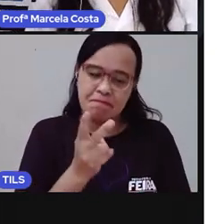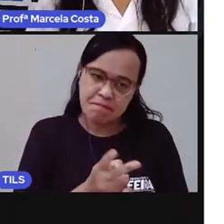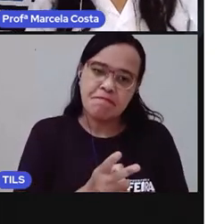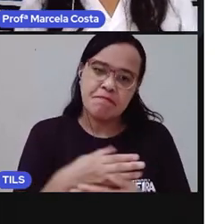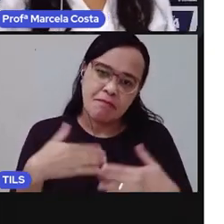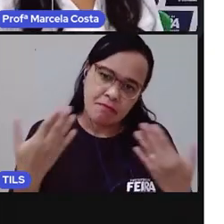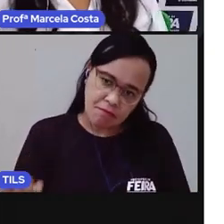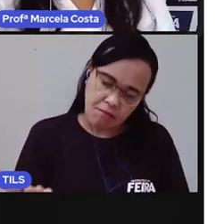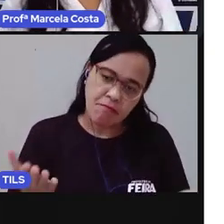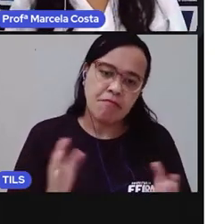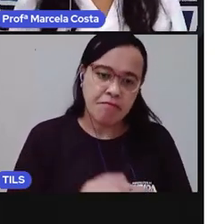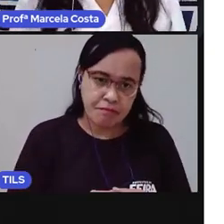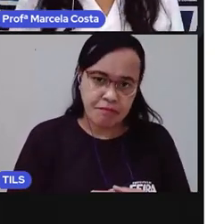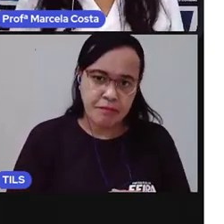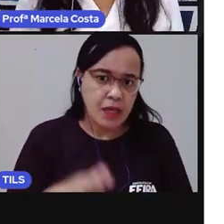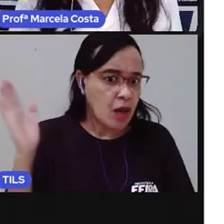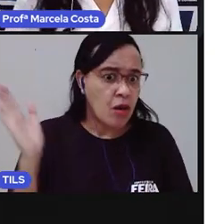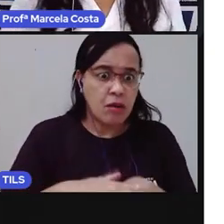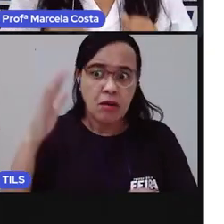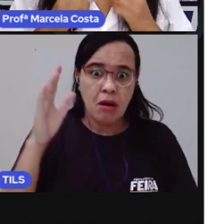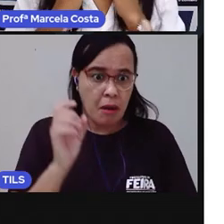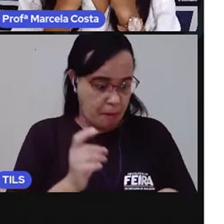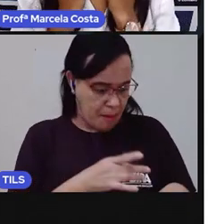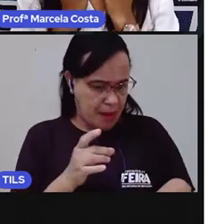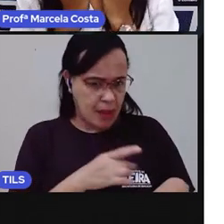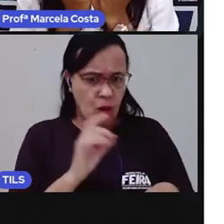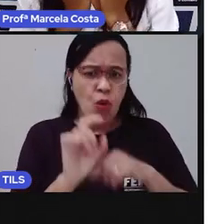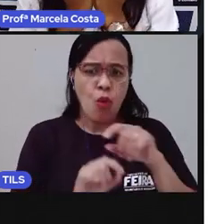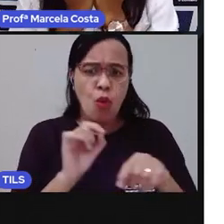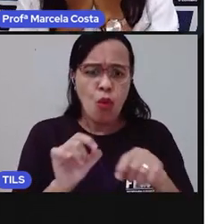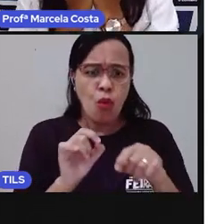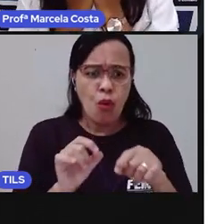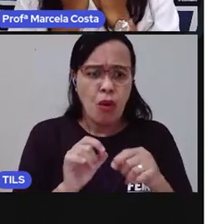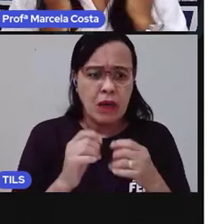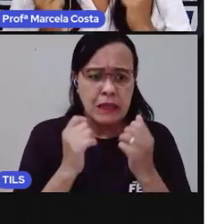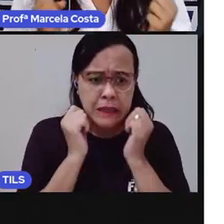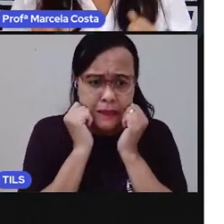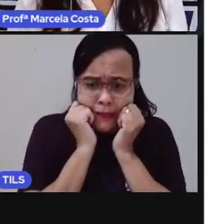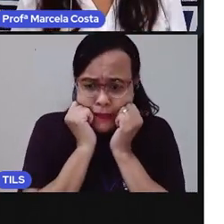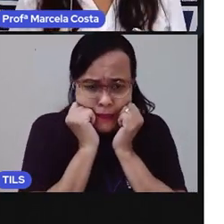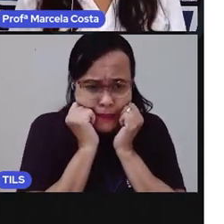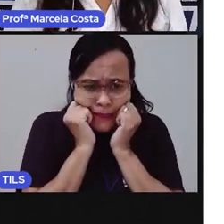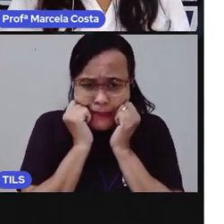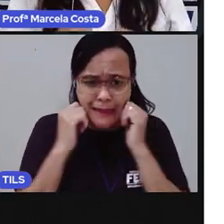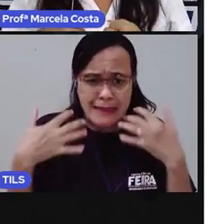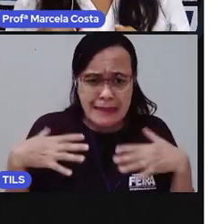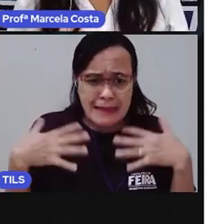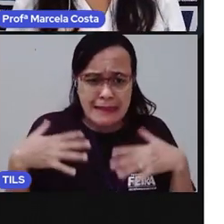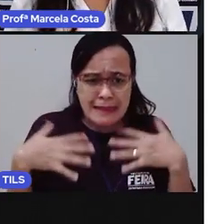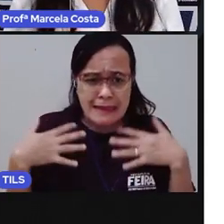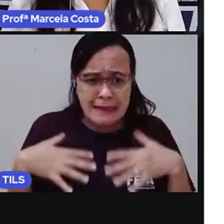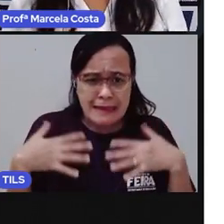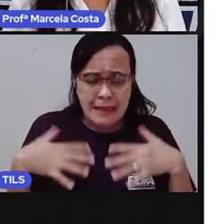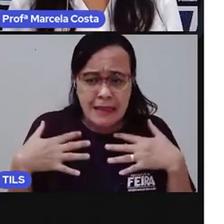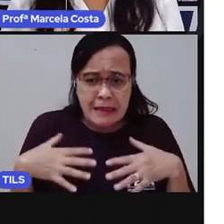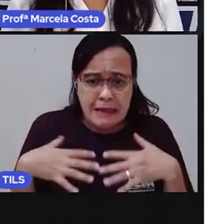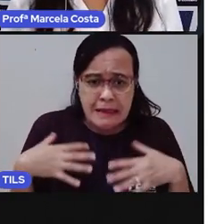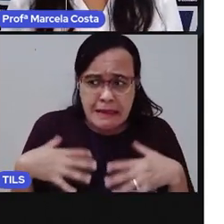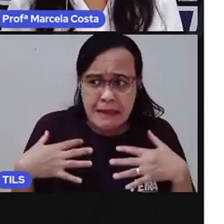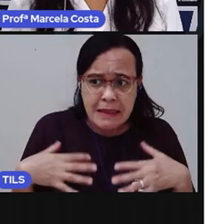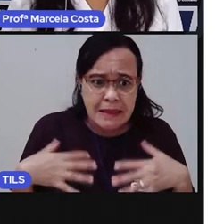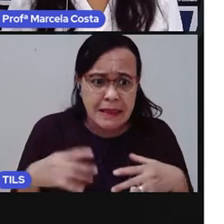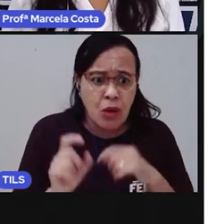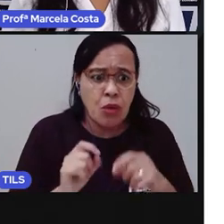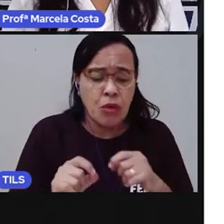E sabe qual era o maior medo dela? Que ela ficava assim, ó. Ai, que medo, que medo. O que aterrorizava o pensamento